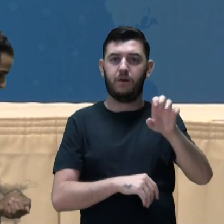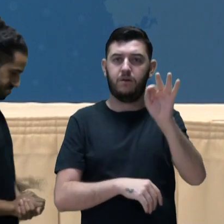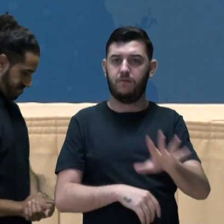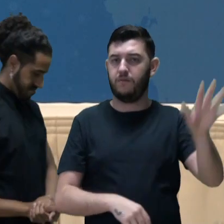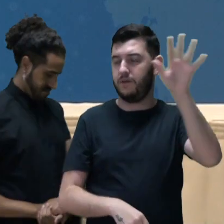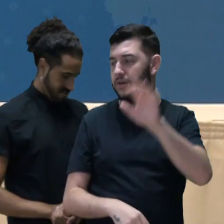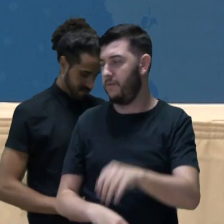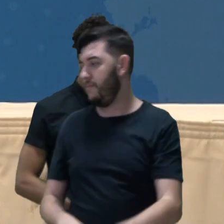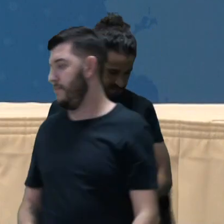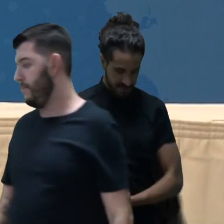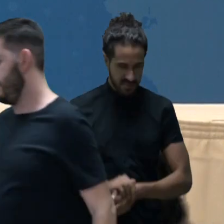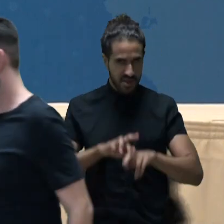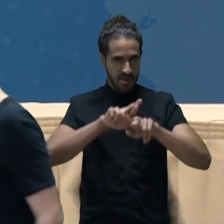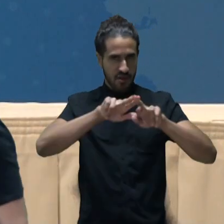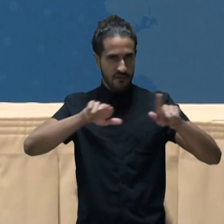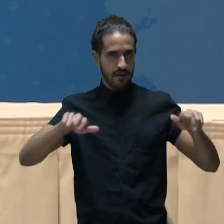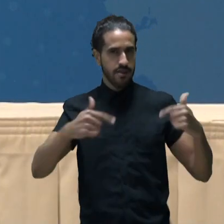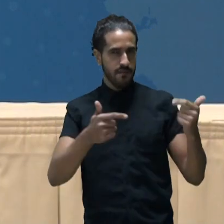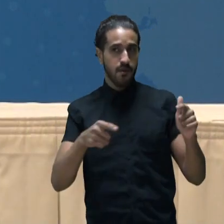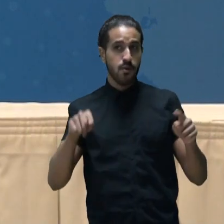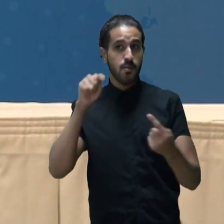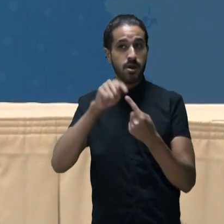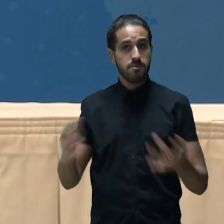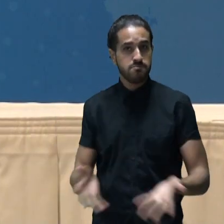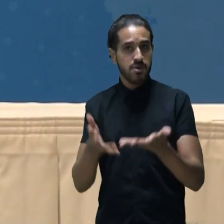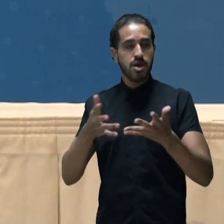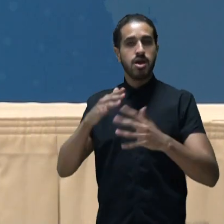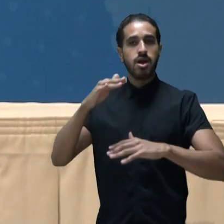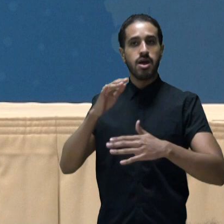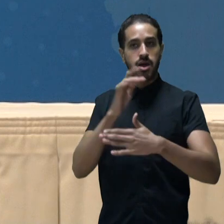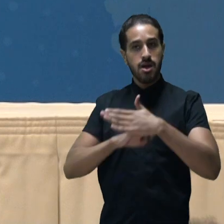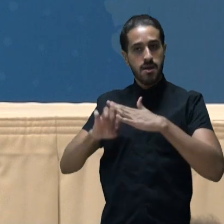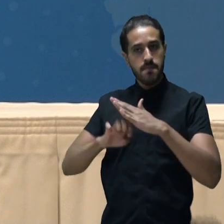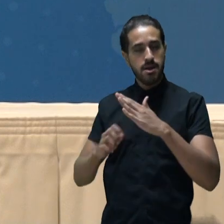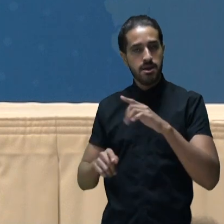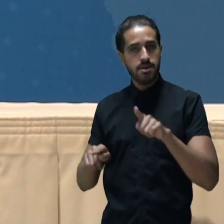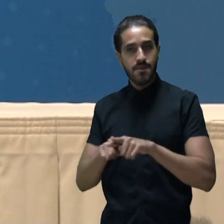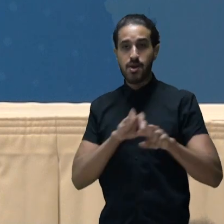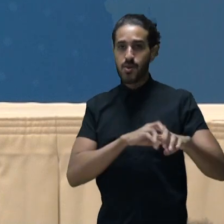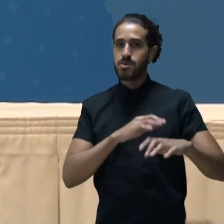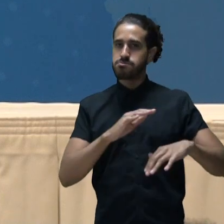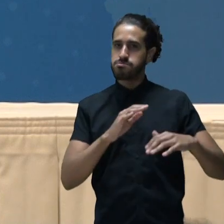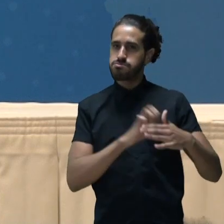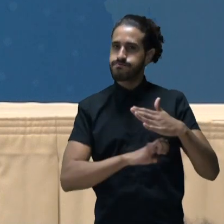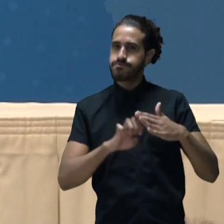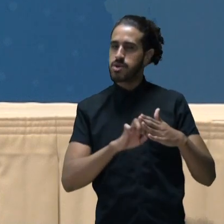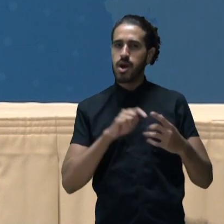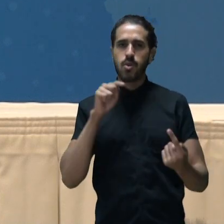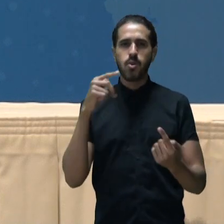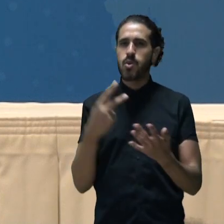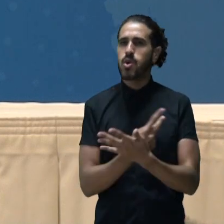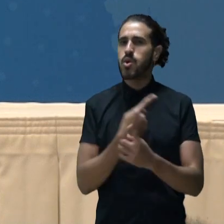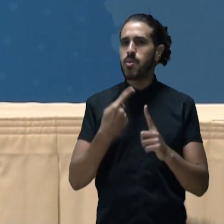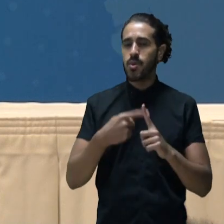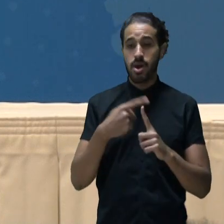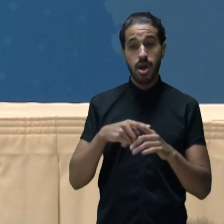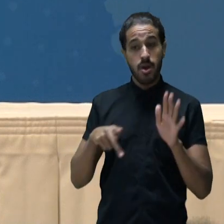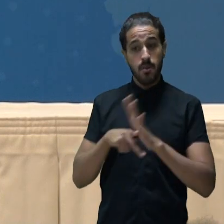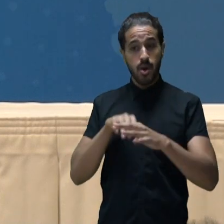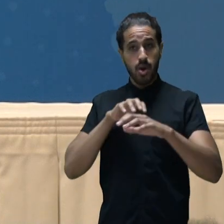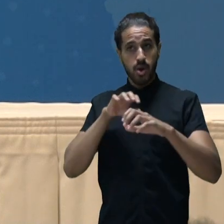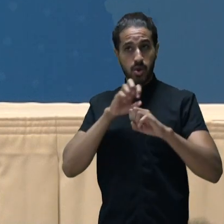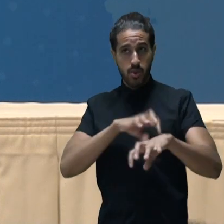Diversas são as ações de promoção do empreendedorismo e de promoção da educação empreendedora. Isso ocorre porque é na